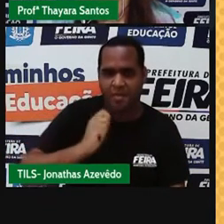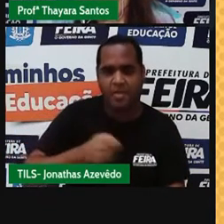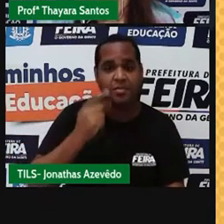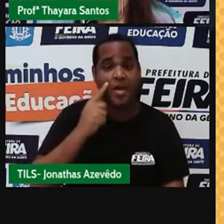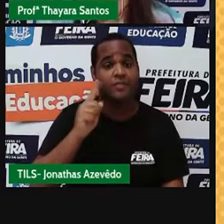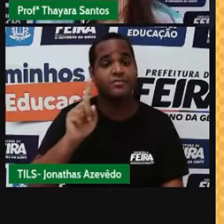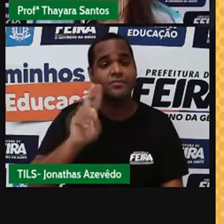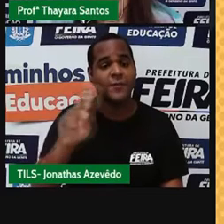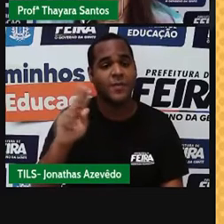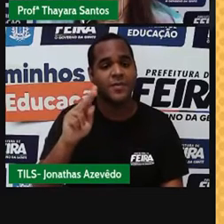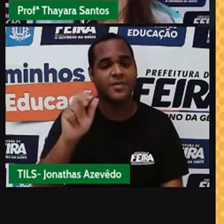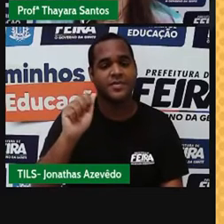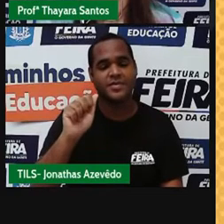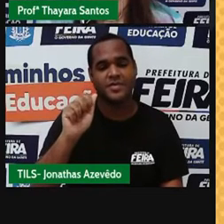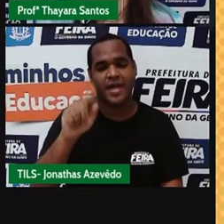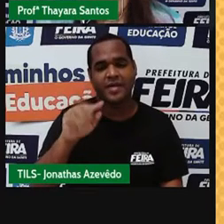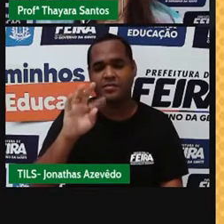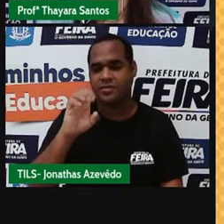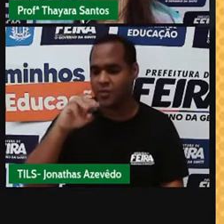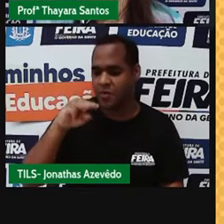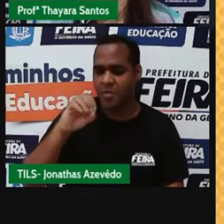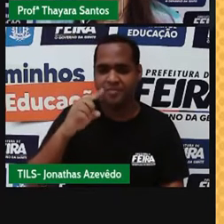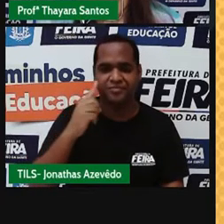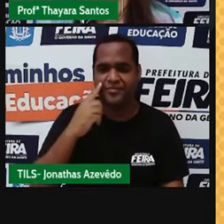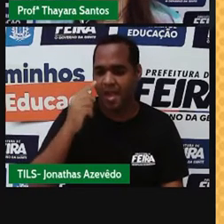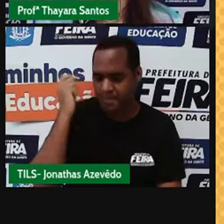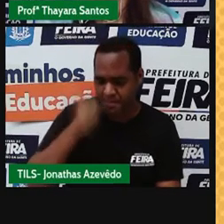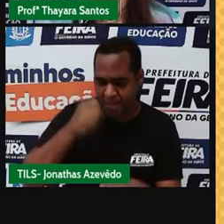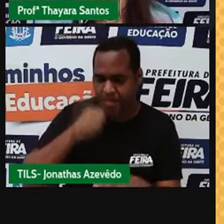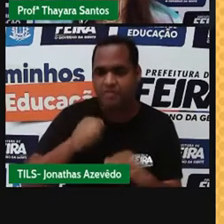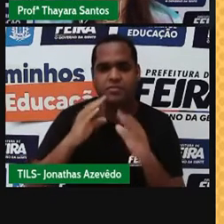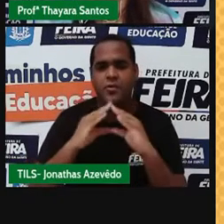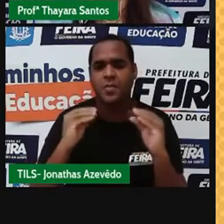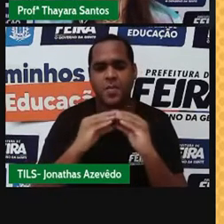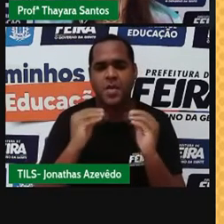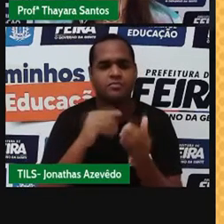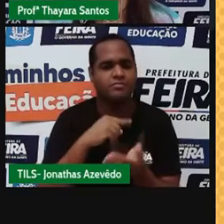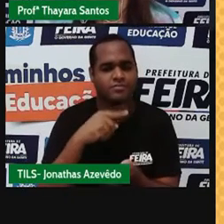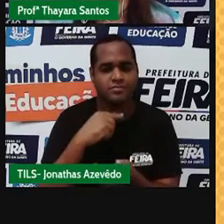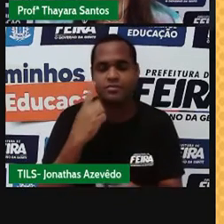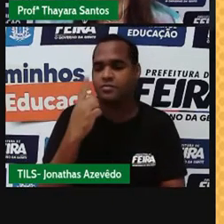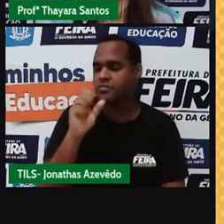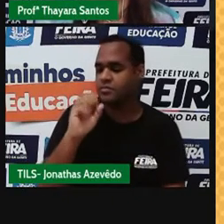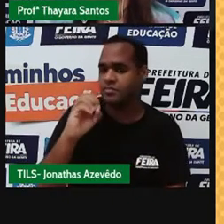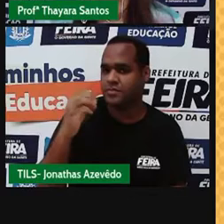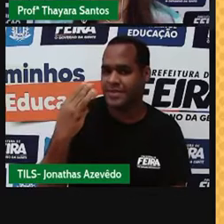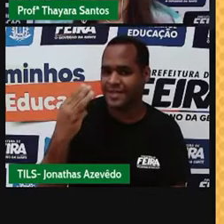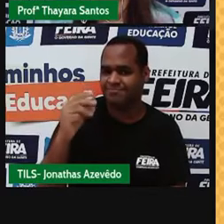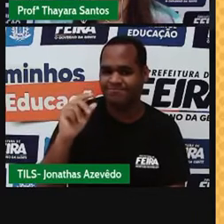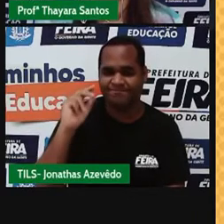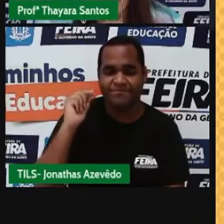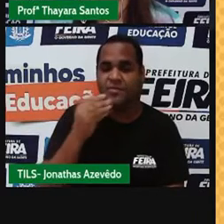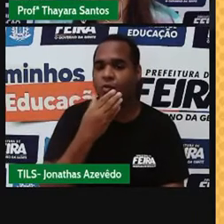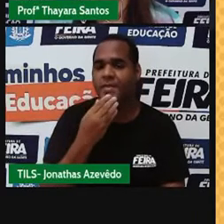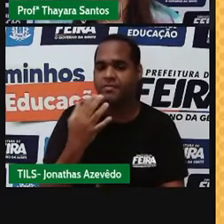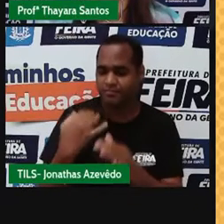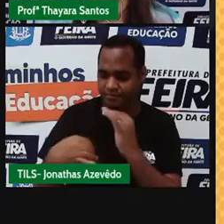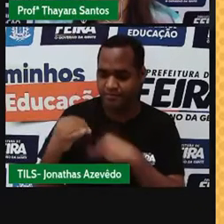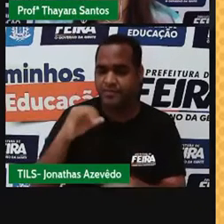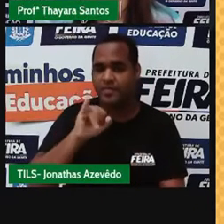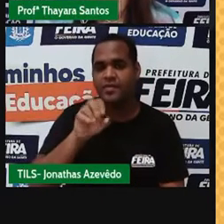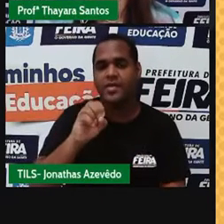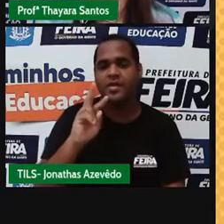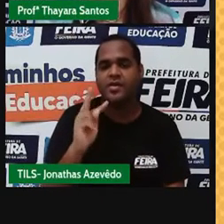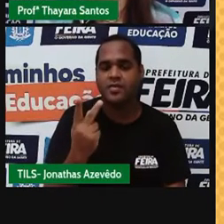o nome átomo, que quer dizer indivisível. Muito tempo se passou, e um químico chamado Dandarton,